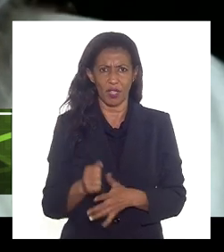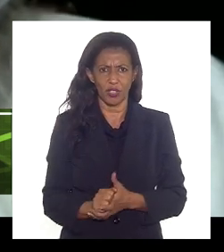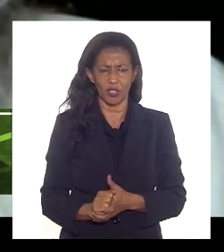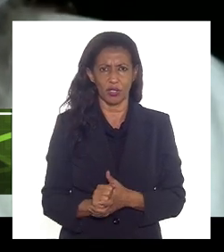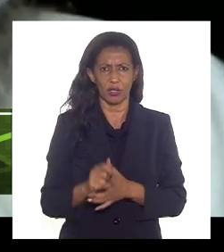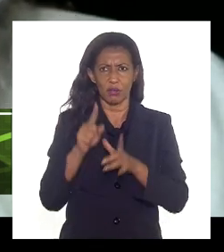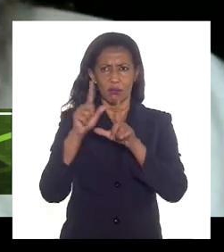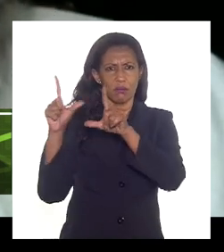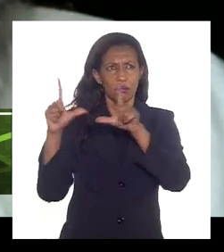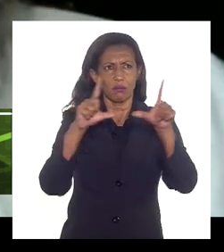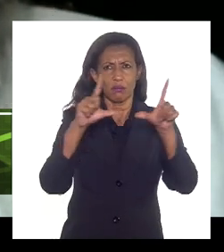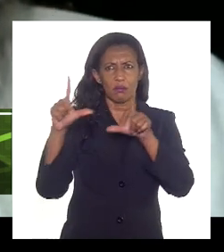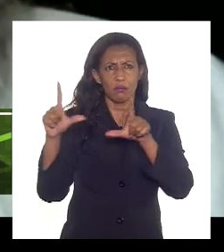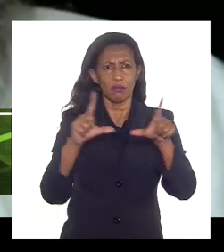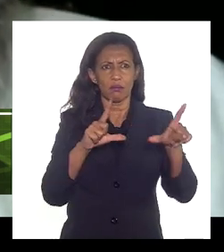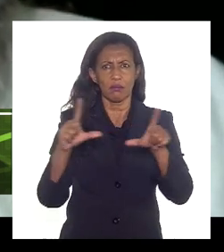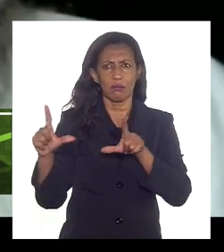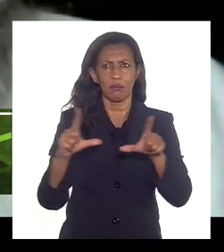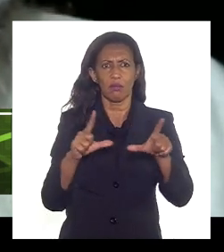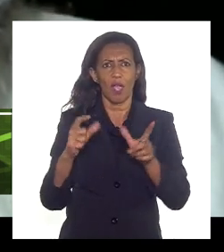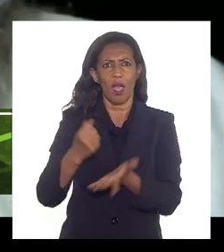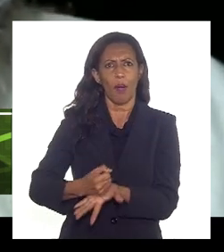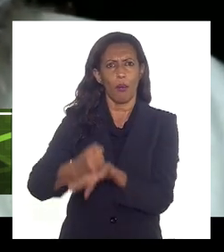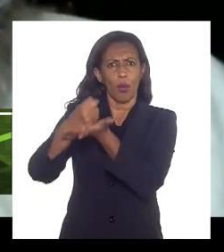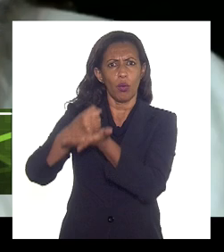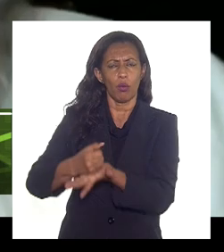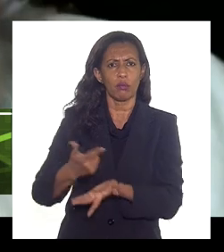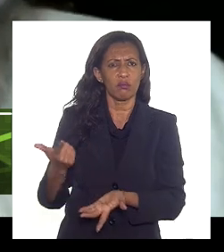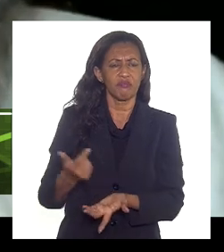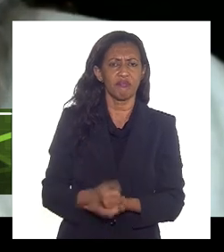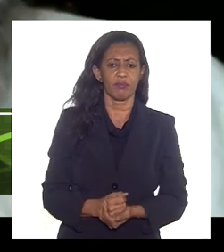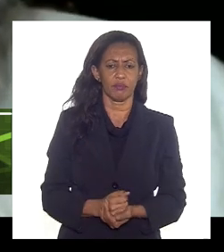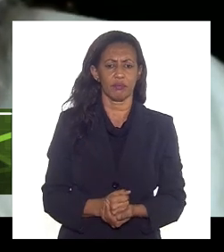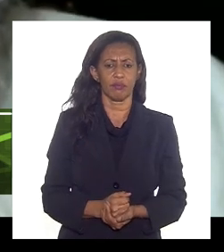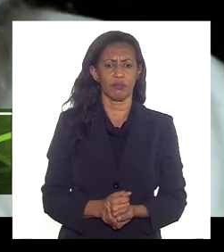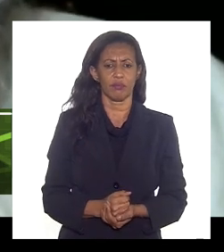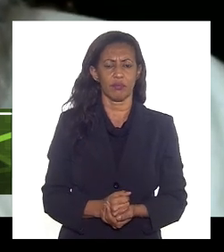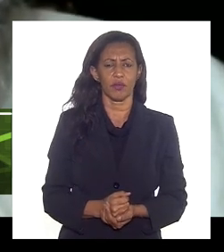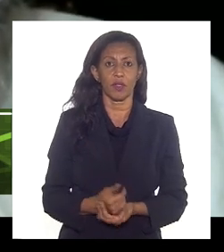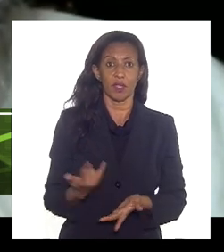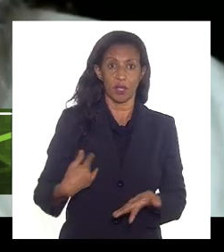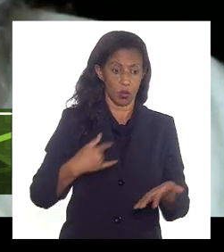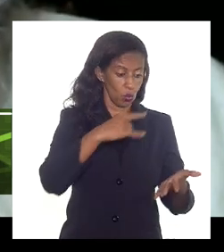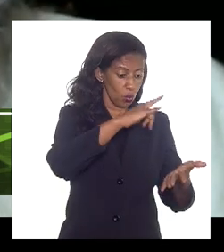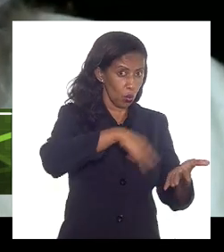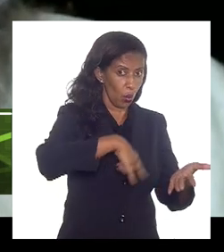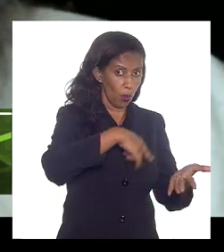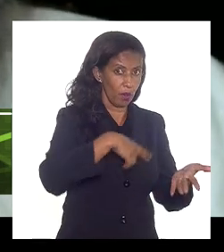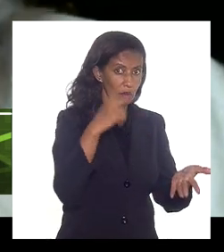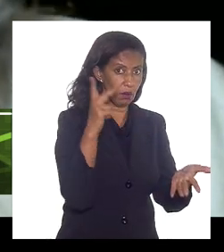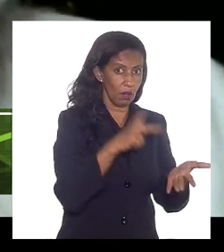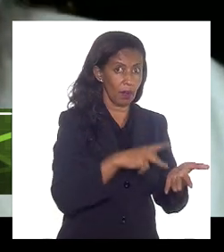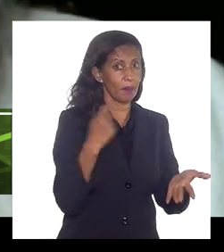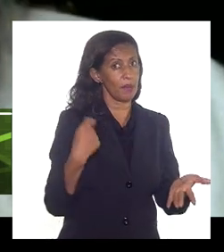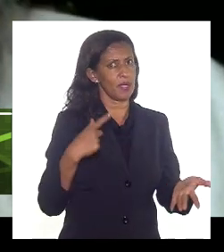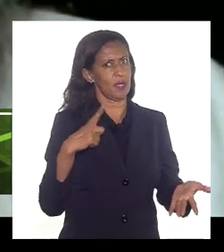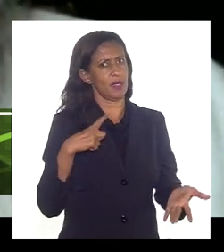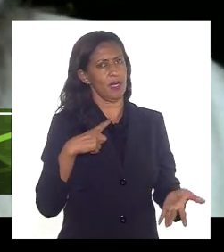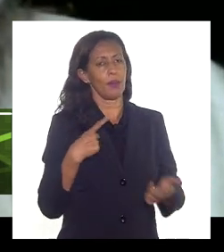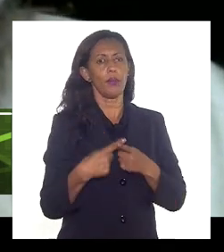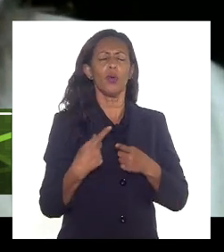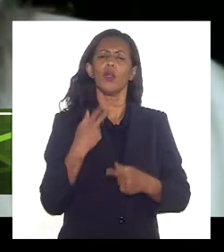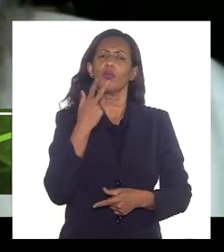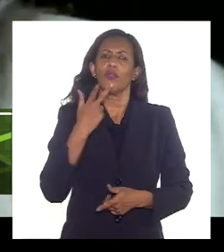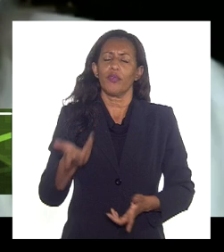montado sem uma ferrovia de apoio que era mencionada nos documentos originais e por que eu estou dizendo